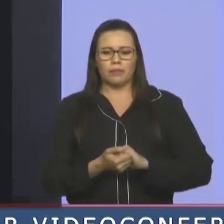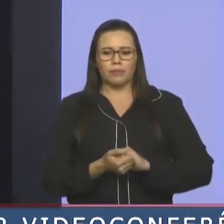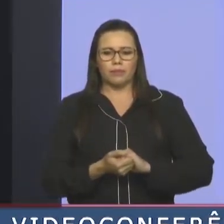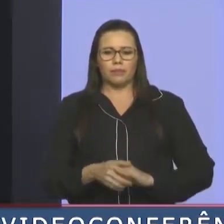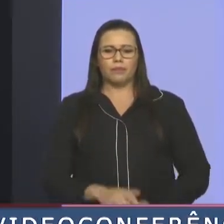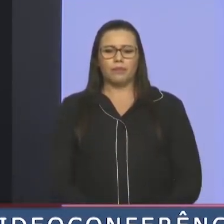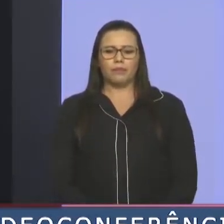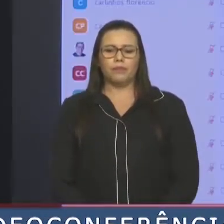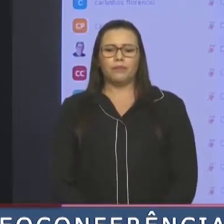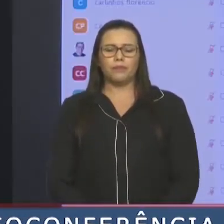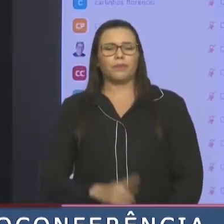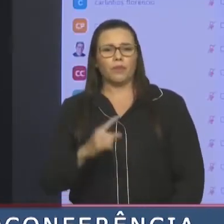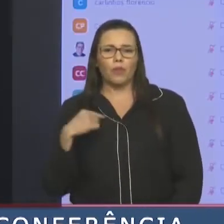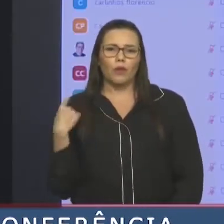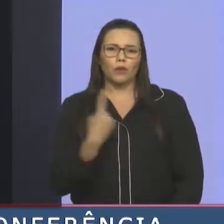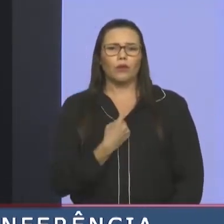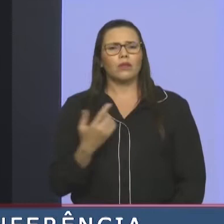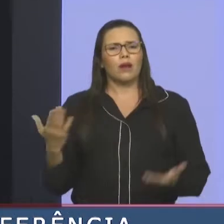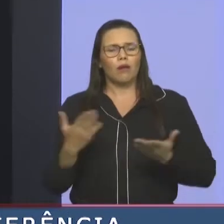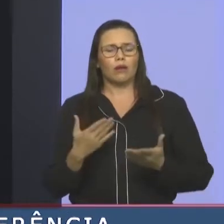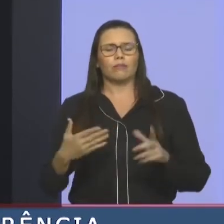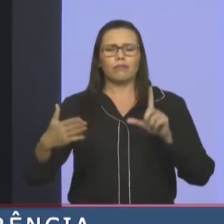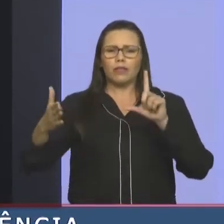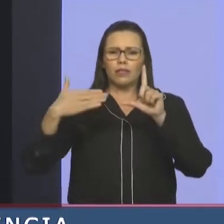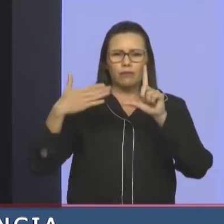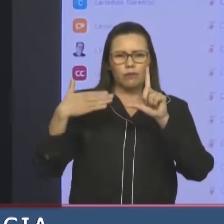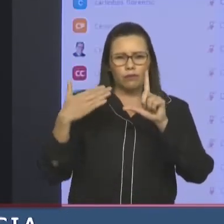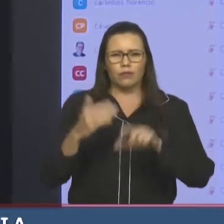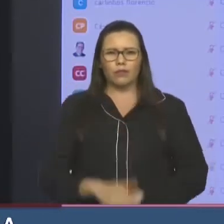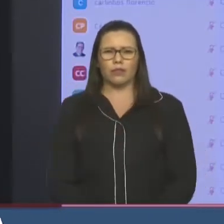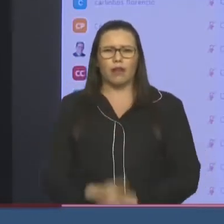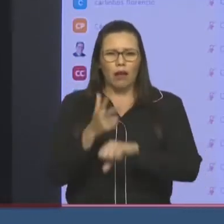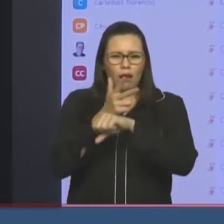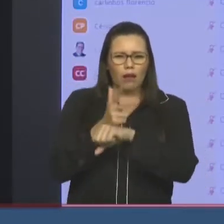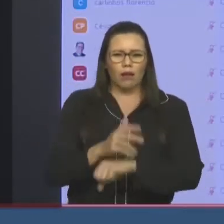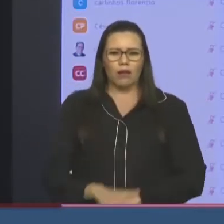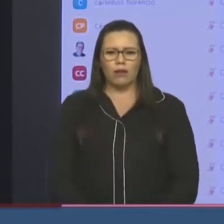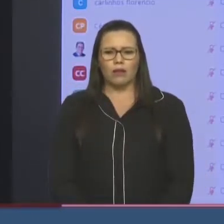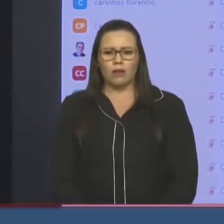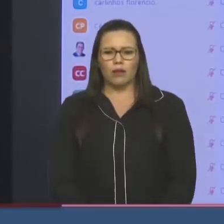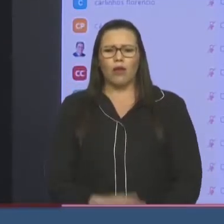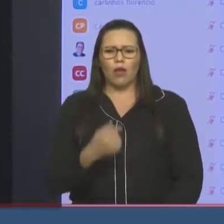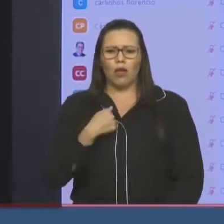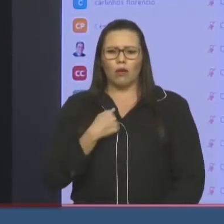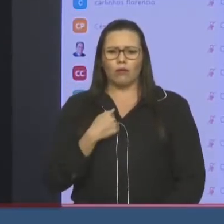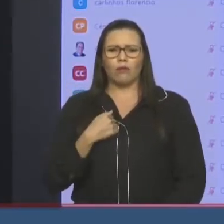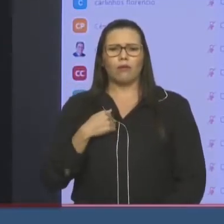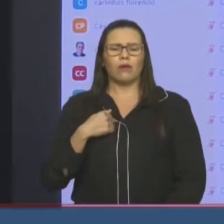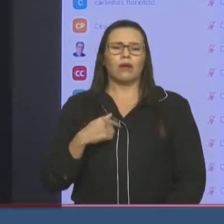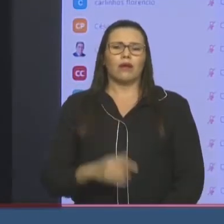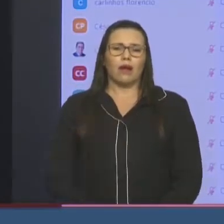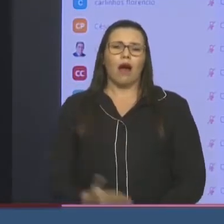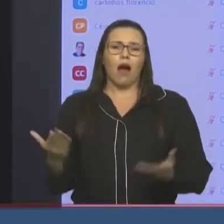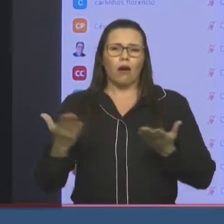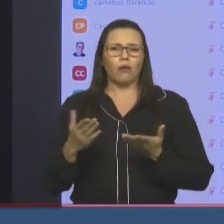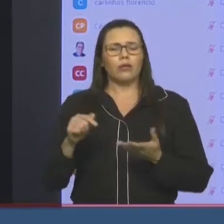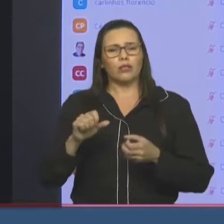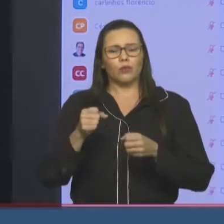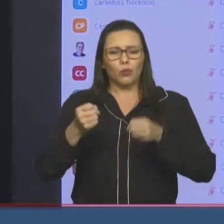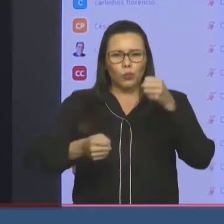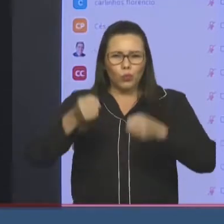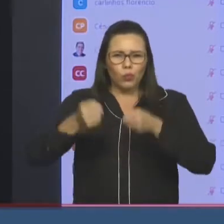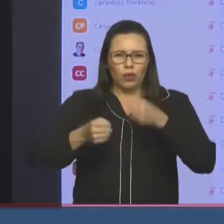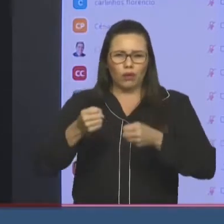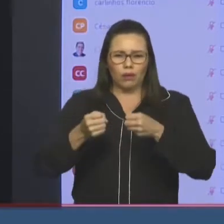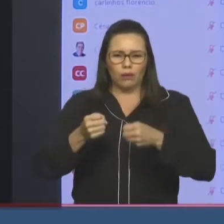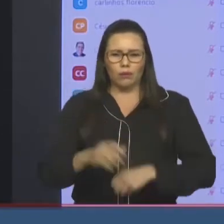mesmo sempre por vir em conferência. Eu quero aqui me justificar, eu estou falando aqui de educar, mas já visto que eu estava na zona rural e tive que vir para